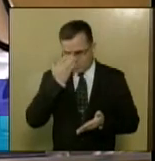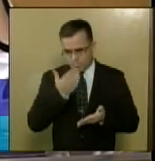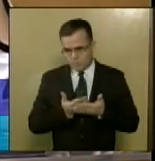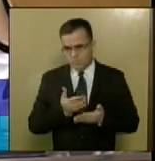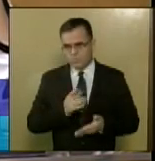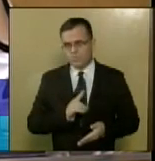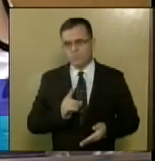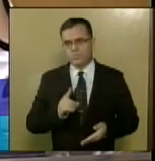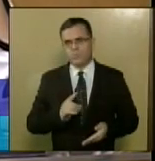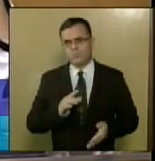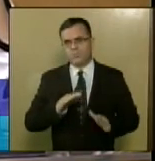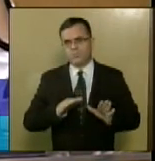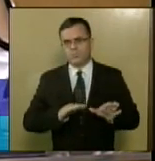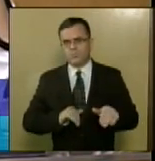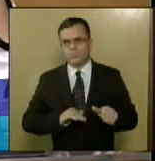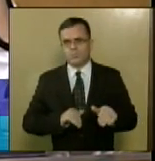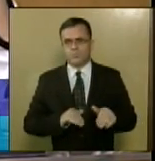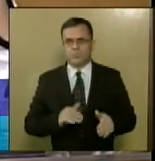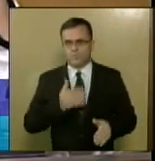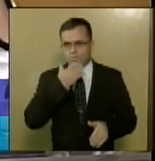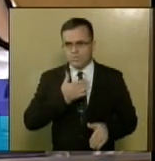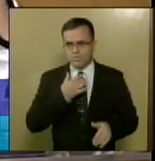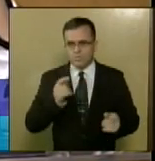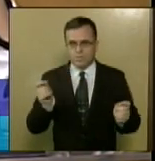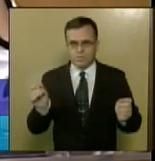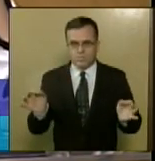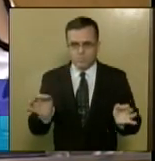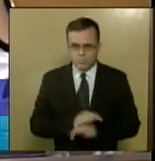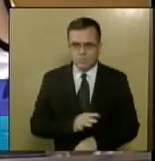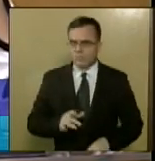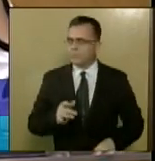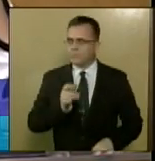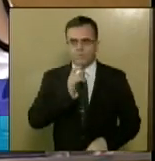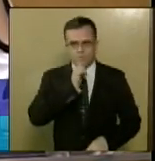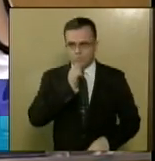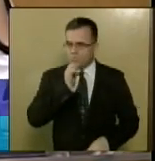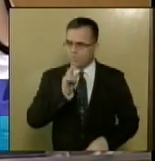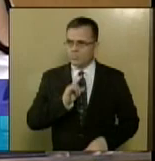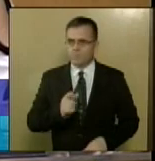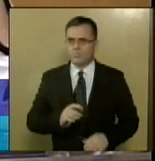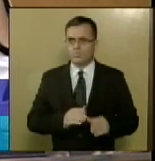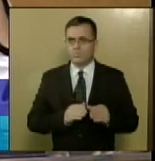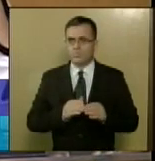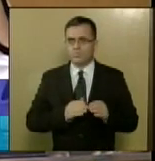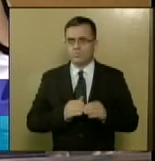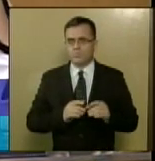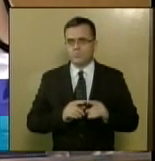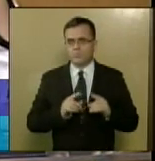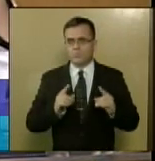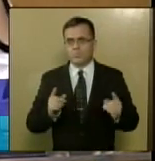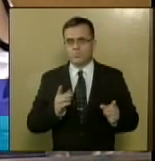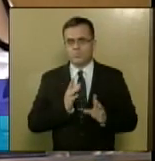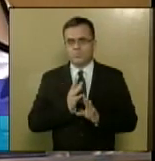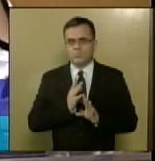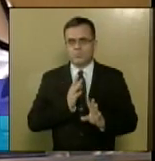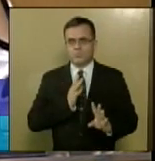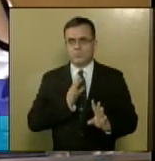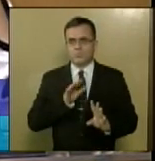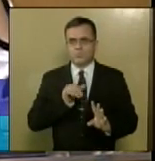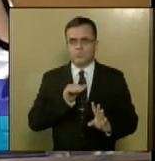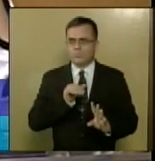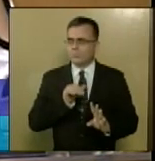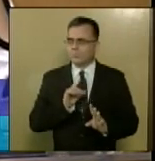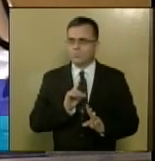setembro, final de ano, ele efetivamente seja concluído. Aí teve o concurso público, mas ainda não foram chamados esses